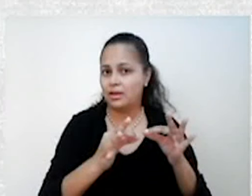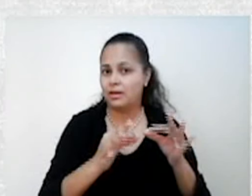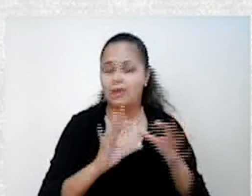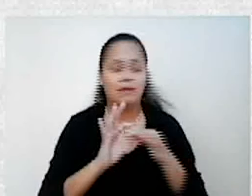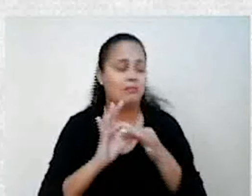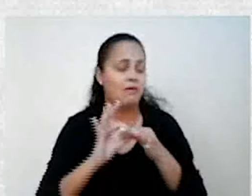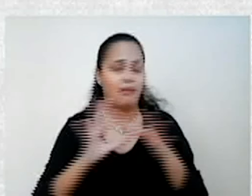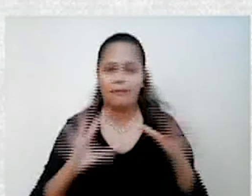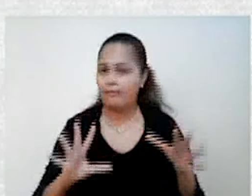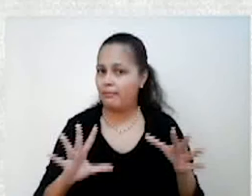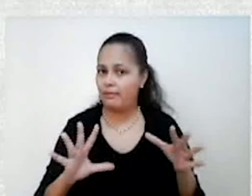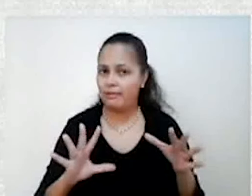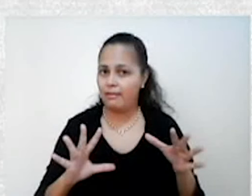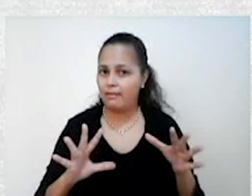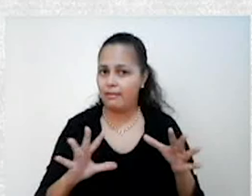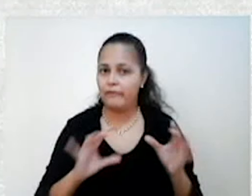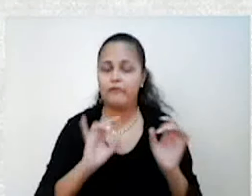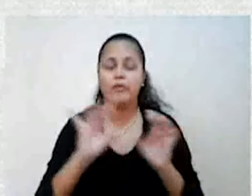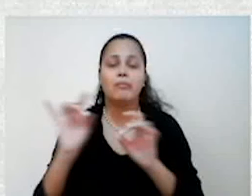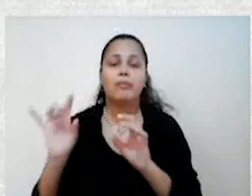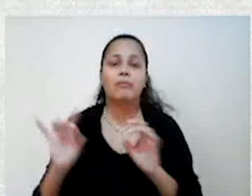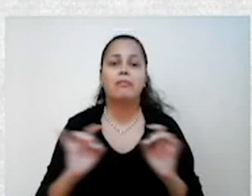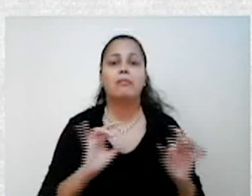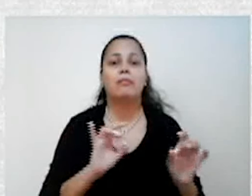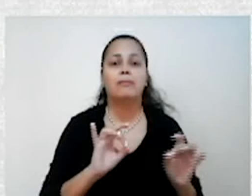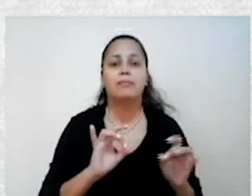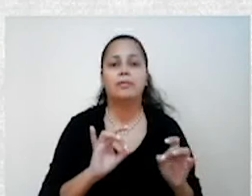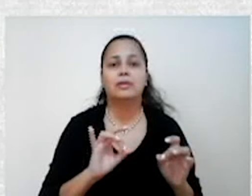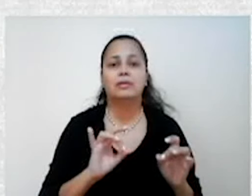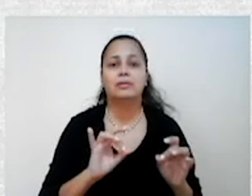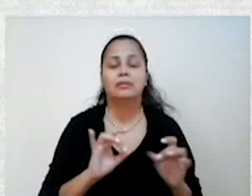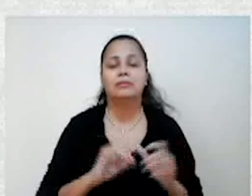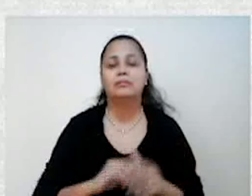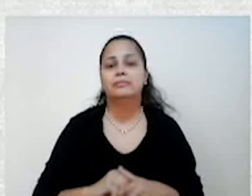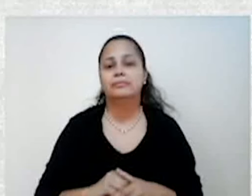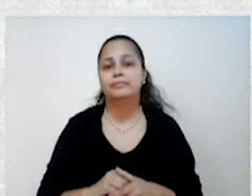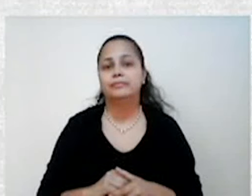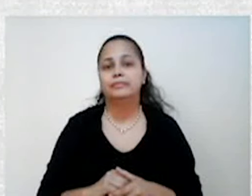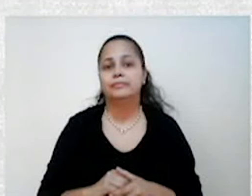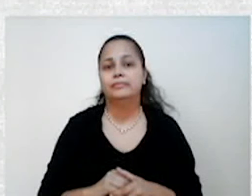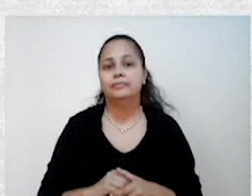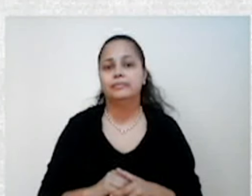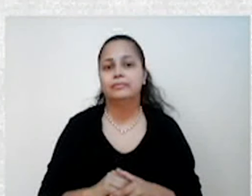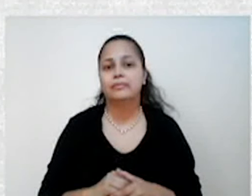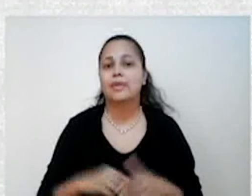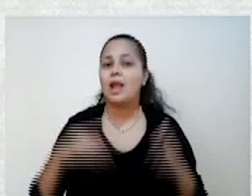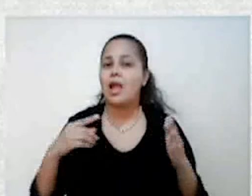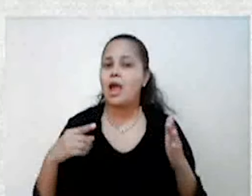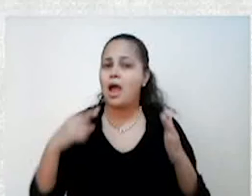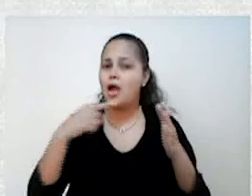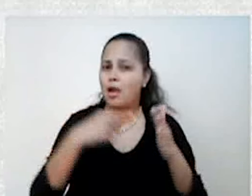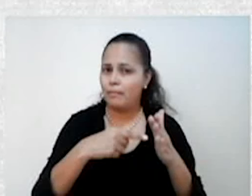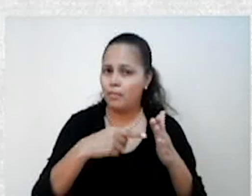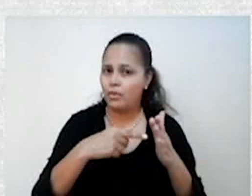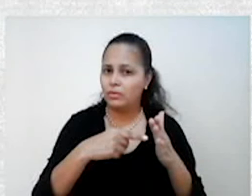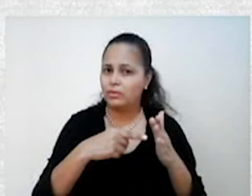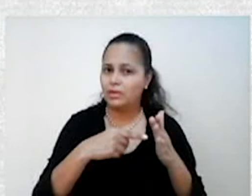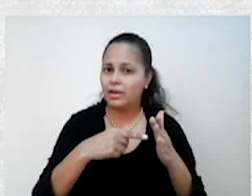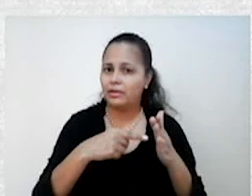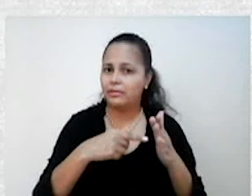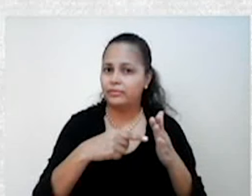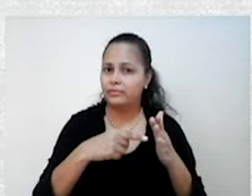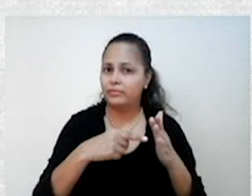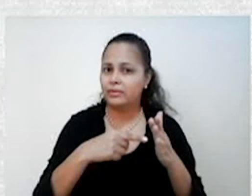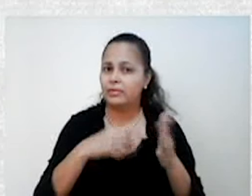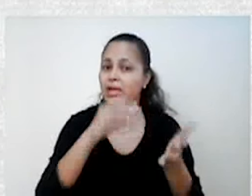sem intervenção, a mão invisível do mercado. Ele apontava que justamente essa